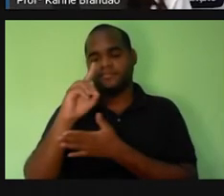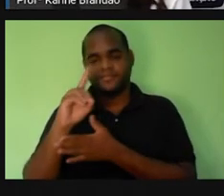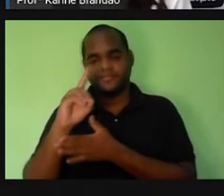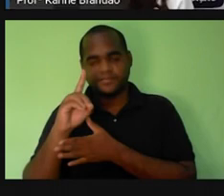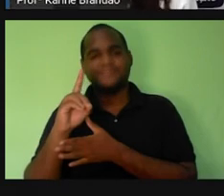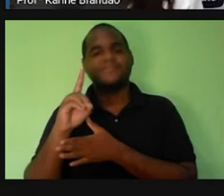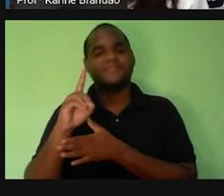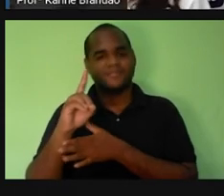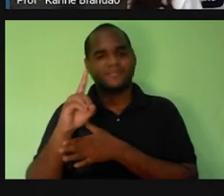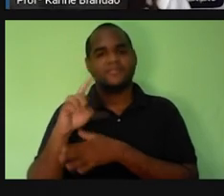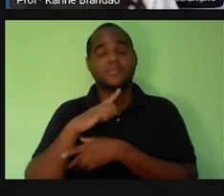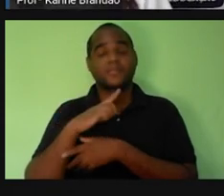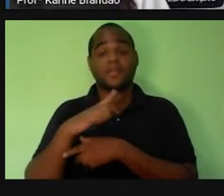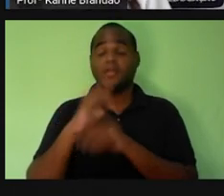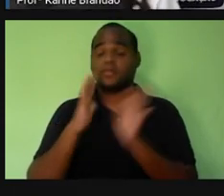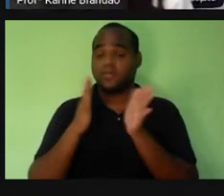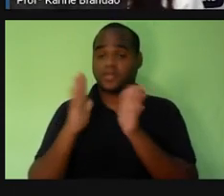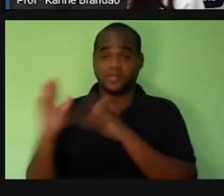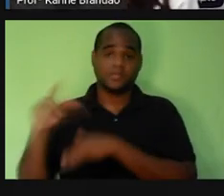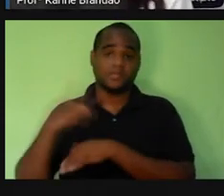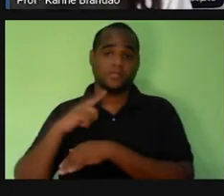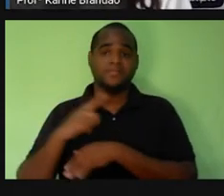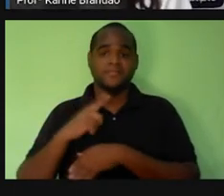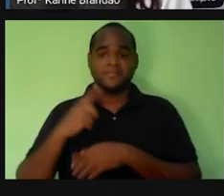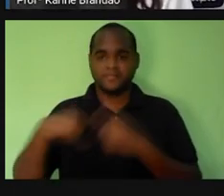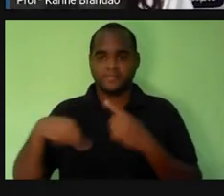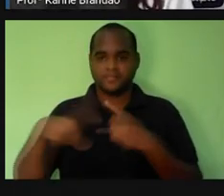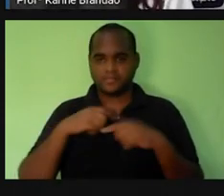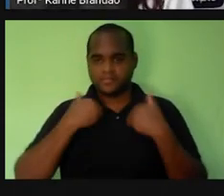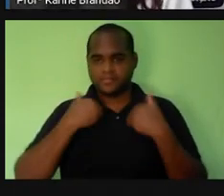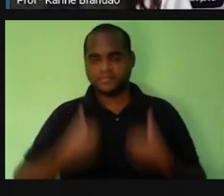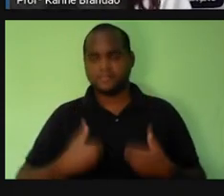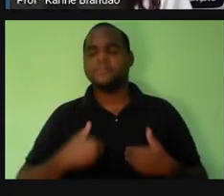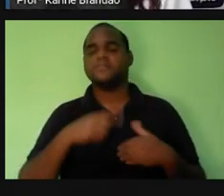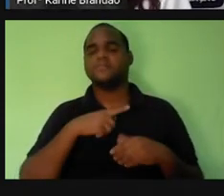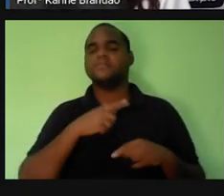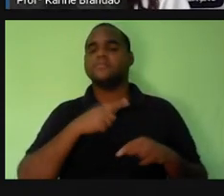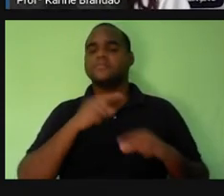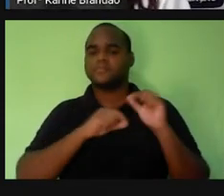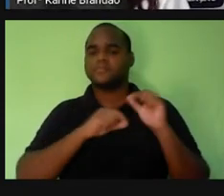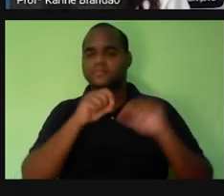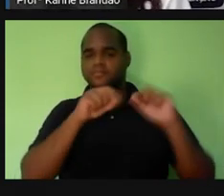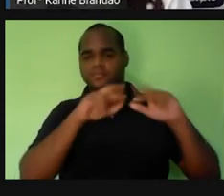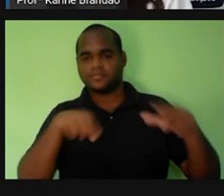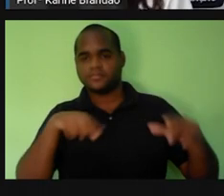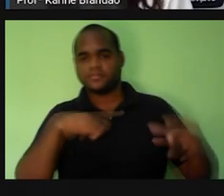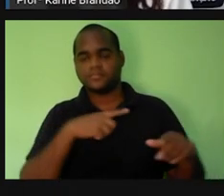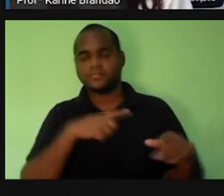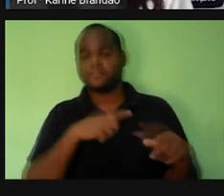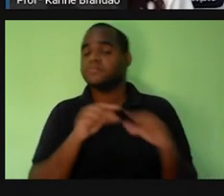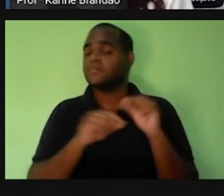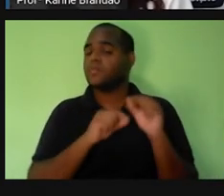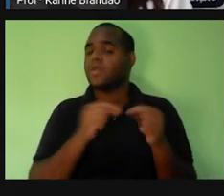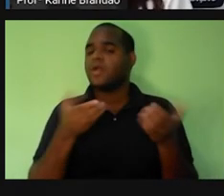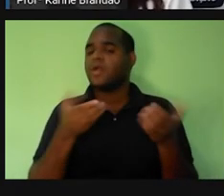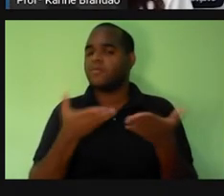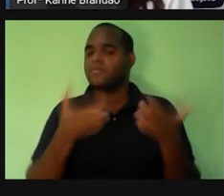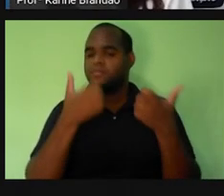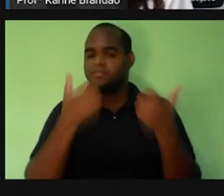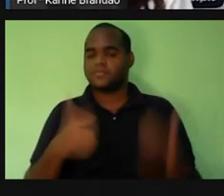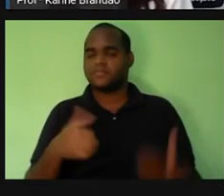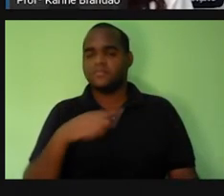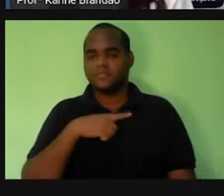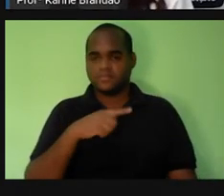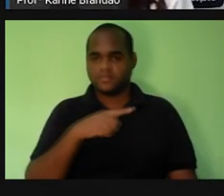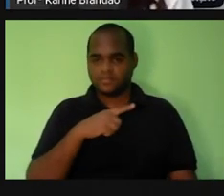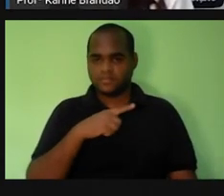conhecemos também o corpo, né? Com o Zigot Body agora a gente vai